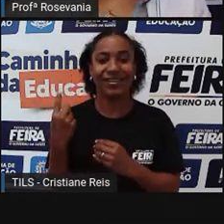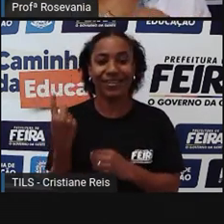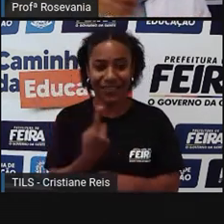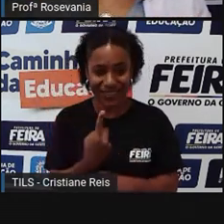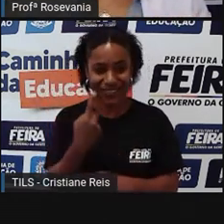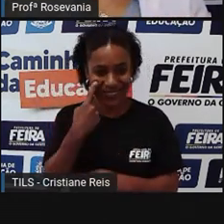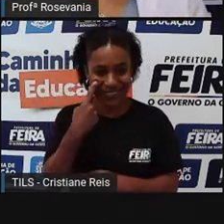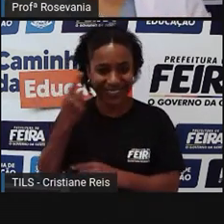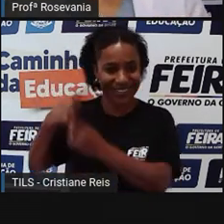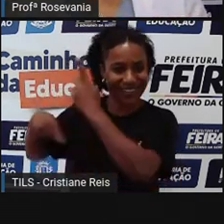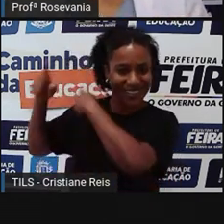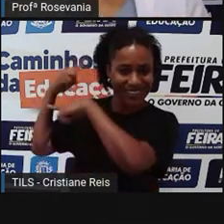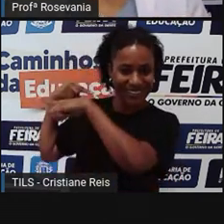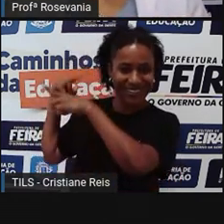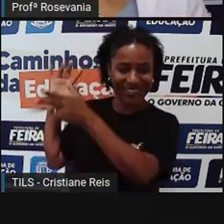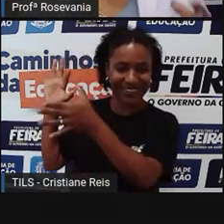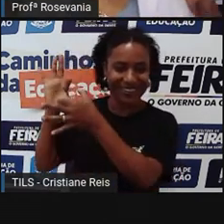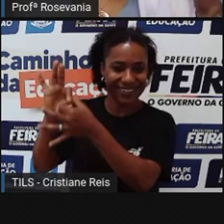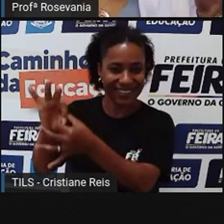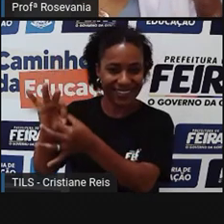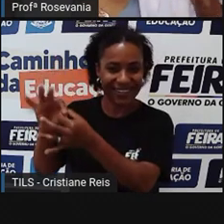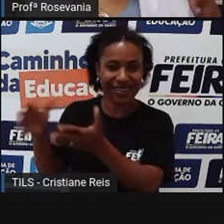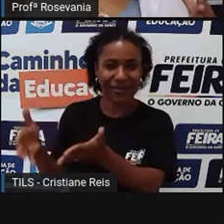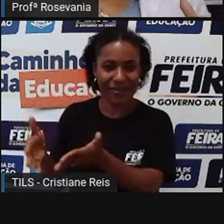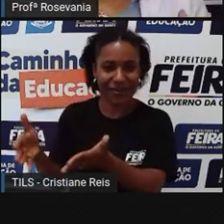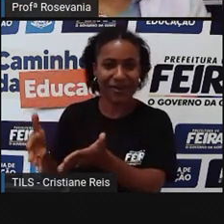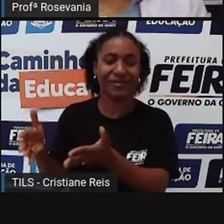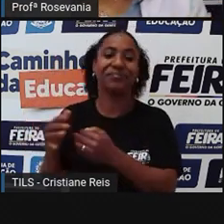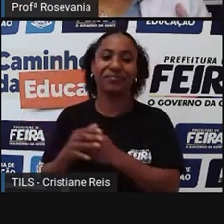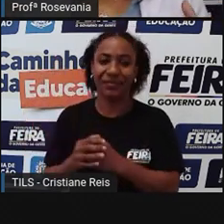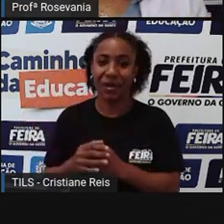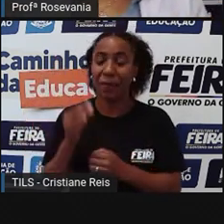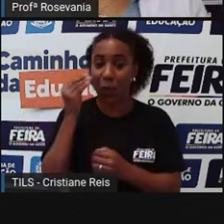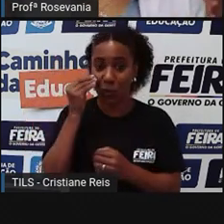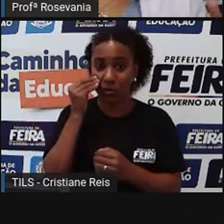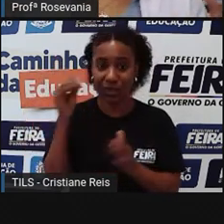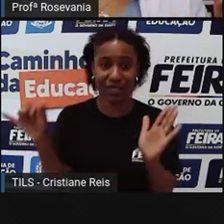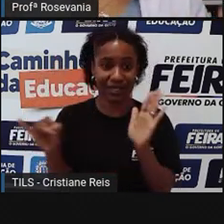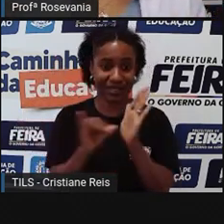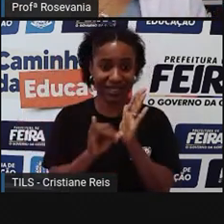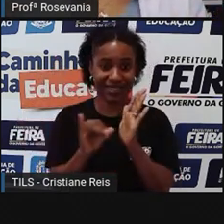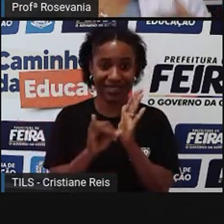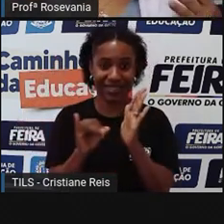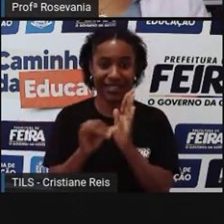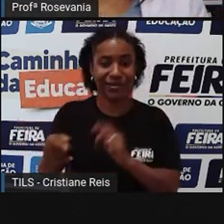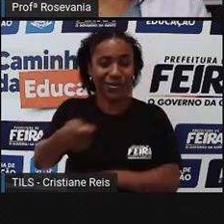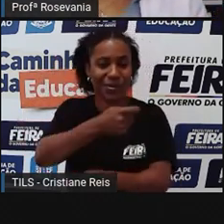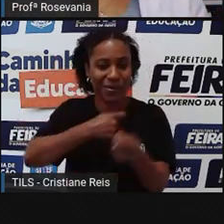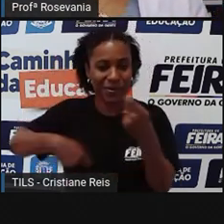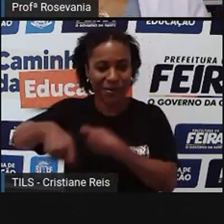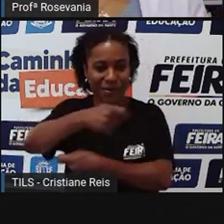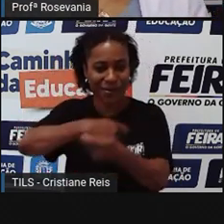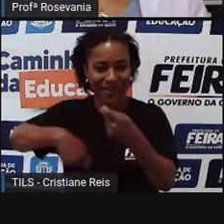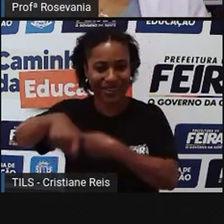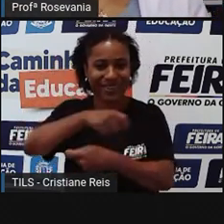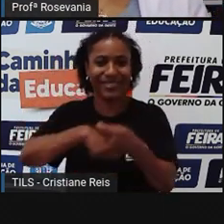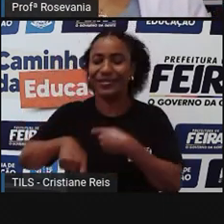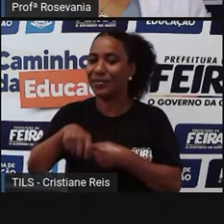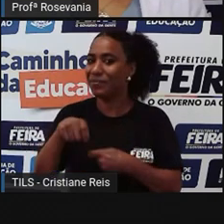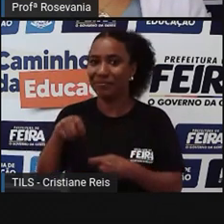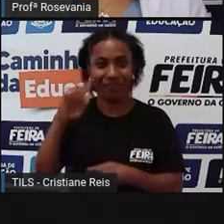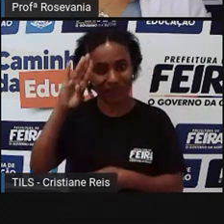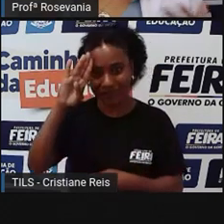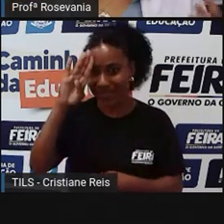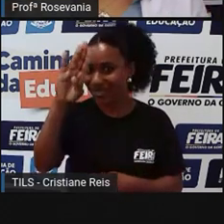veio do passado para coisas atuais, a gente percebe a nossa identidade comercial empalhada aí nesse espaço